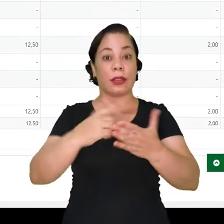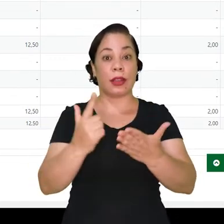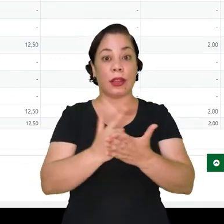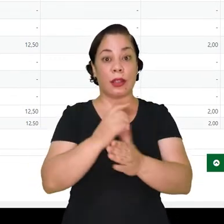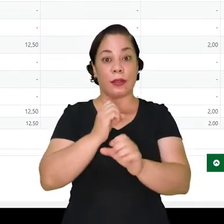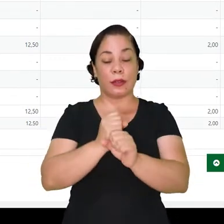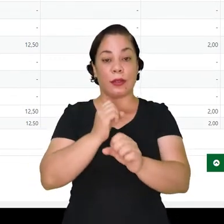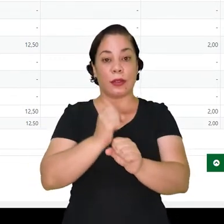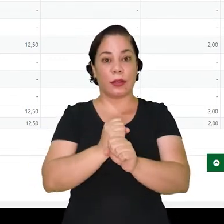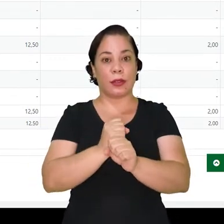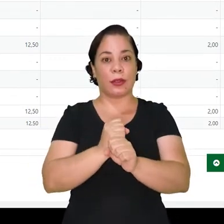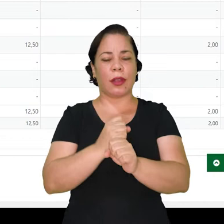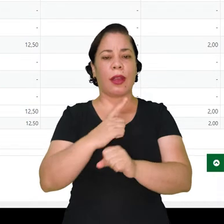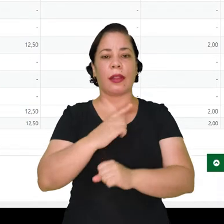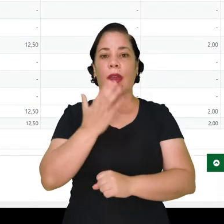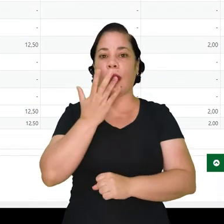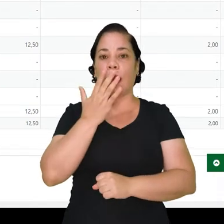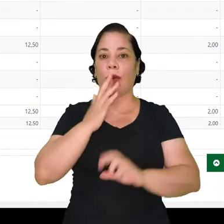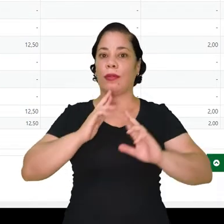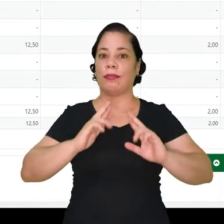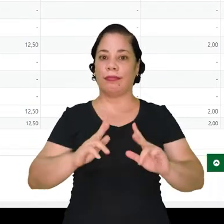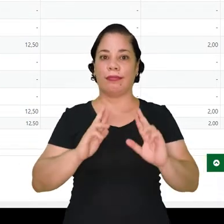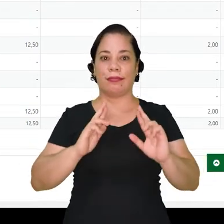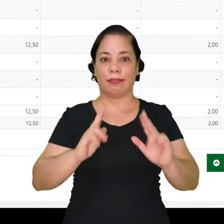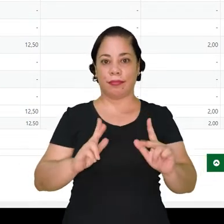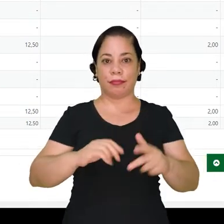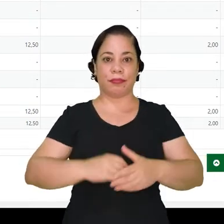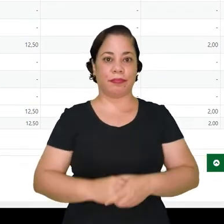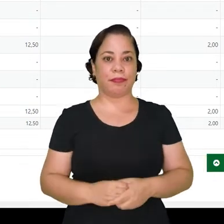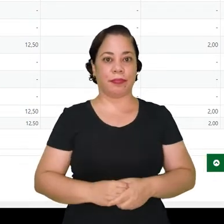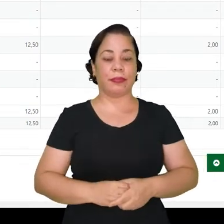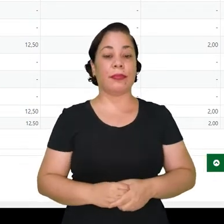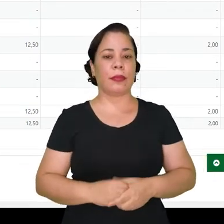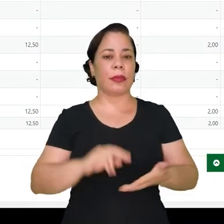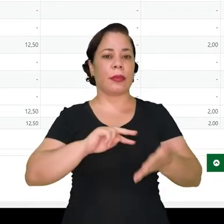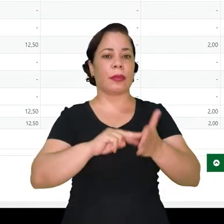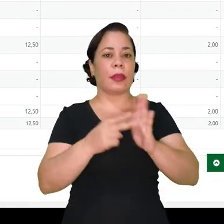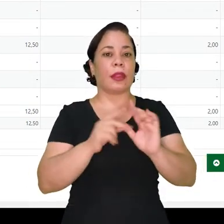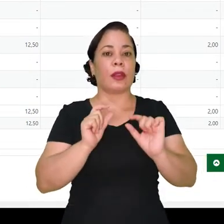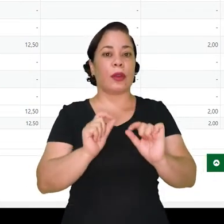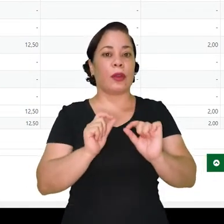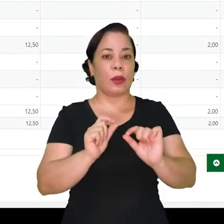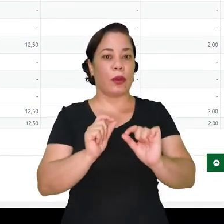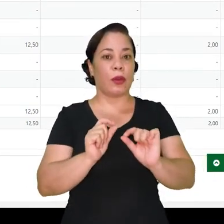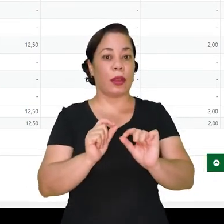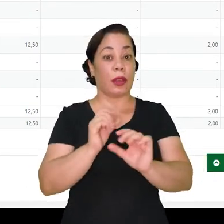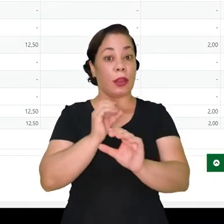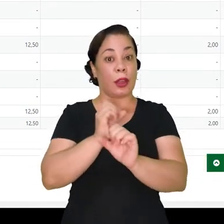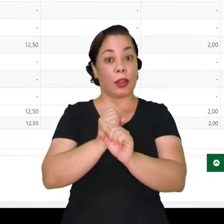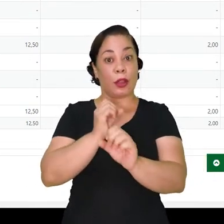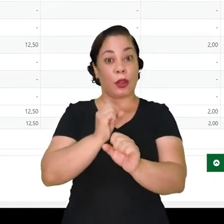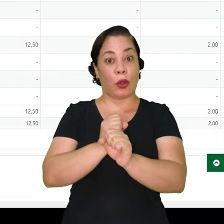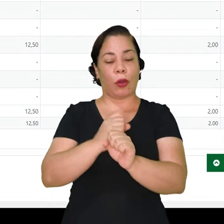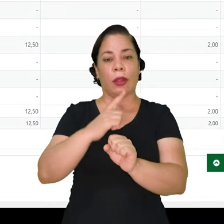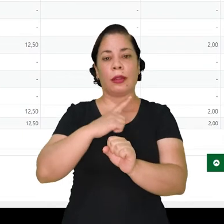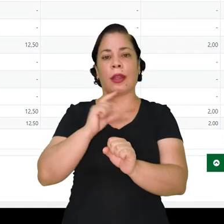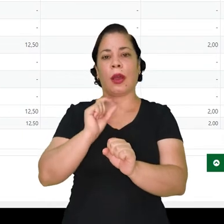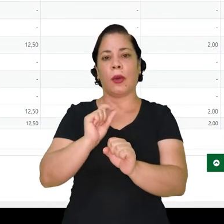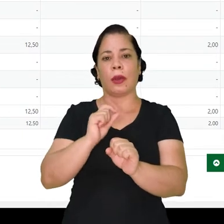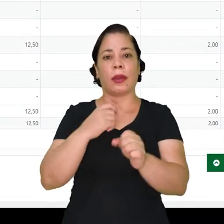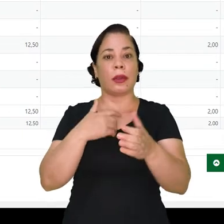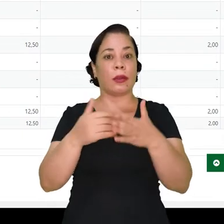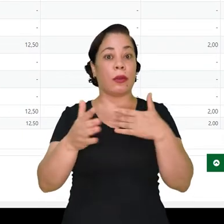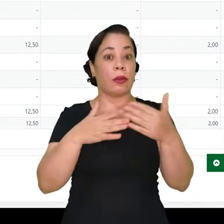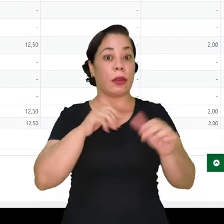livro de notas. Então, ficou uma cor diferente. Quando eu faço isso, significa que a nota ficou sobreposta. Ou seja,